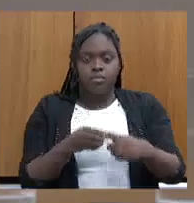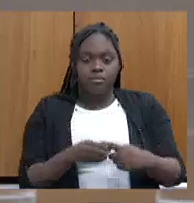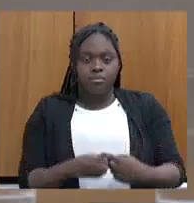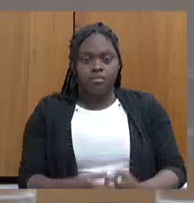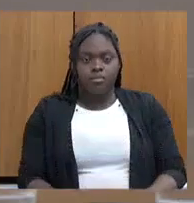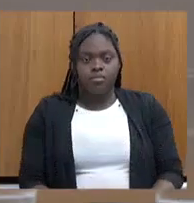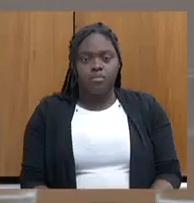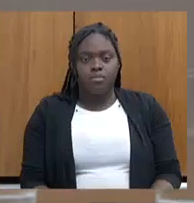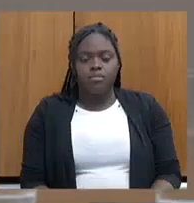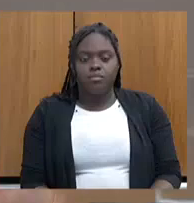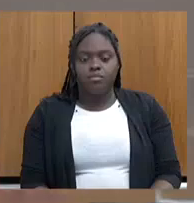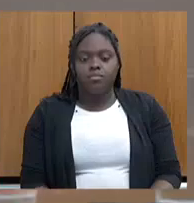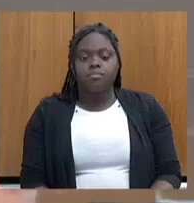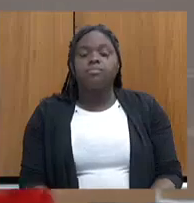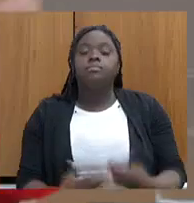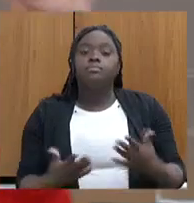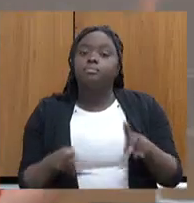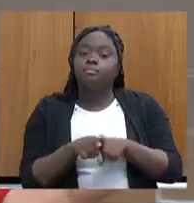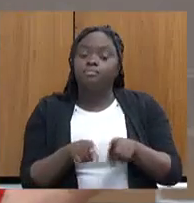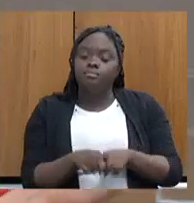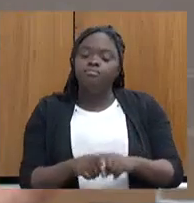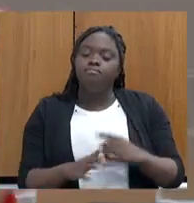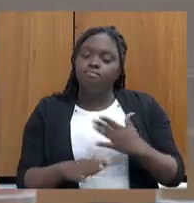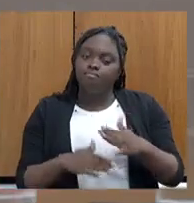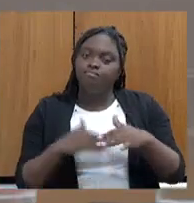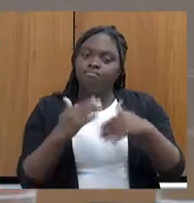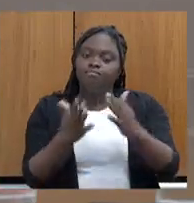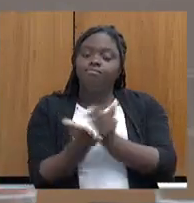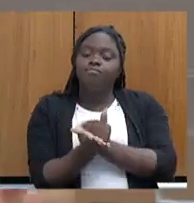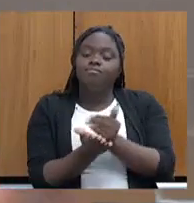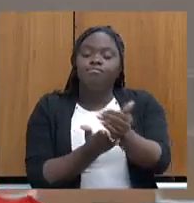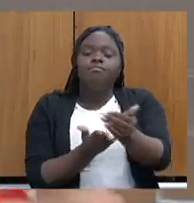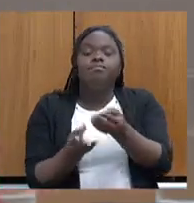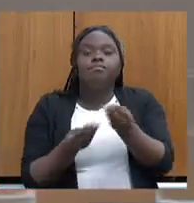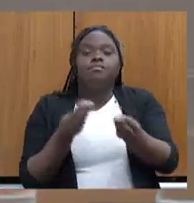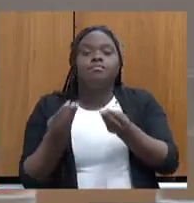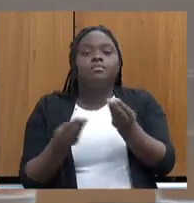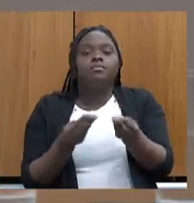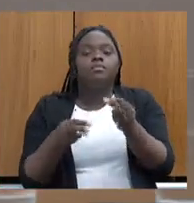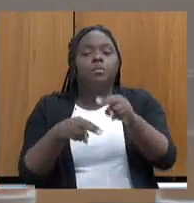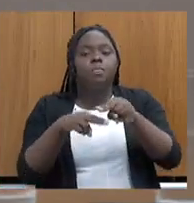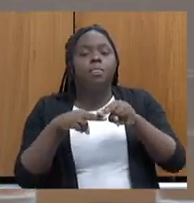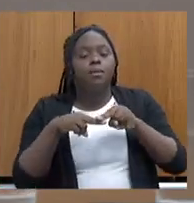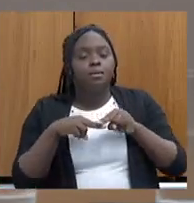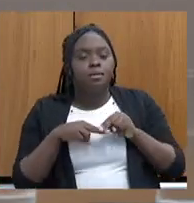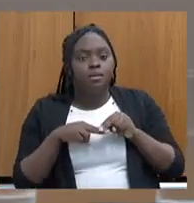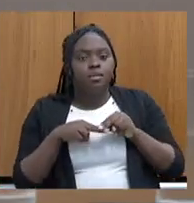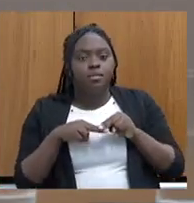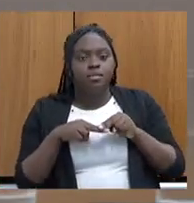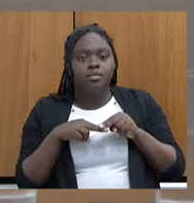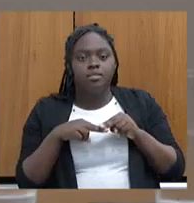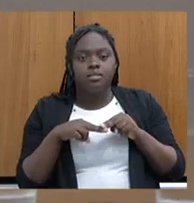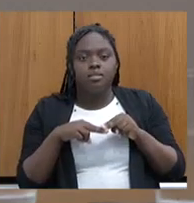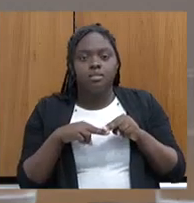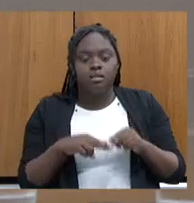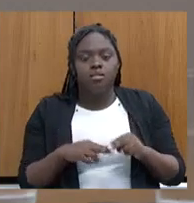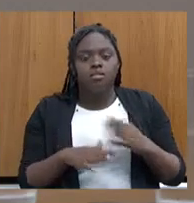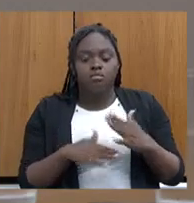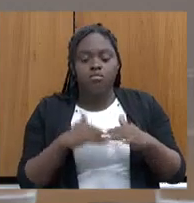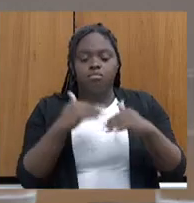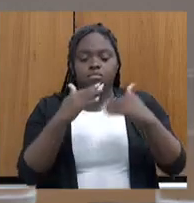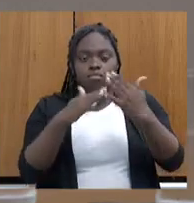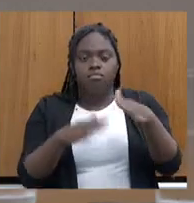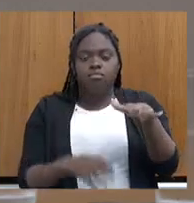E aí também esse trajeto moda, ele surgiu em função aqui do percurso